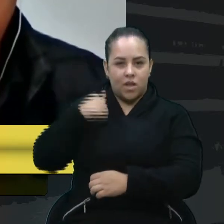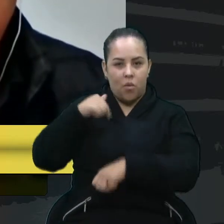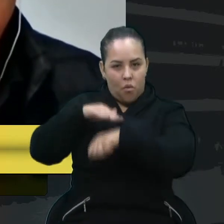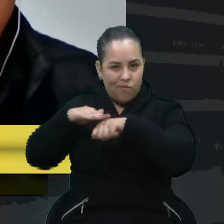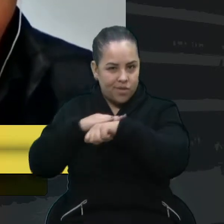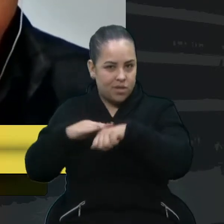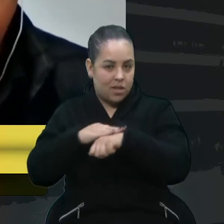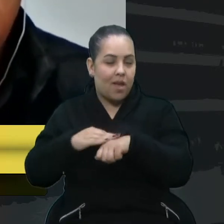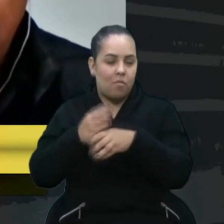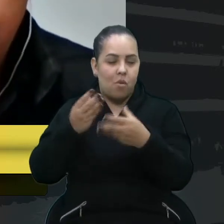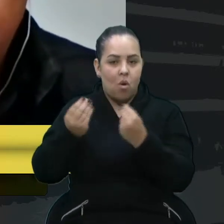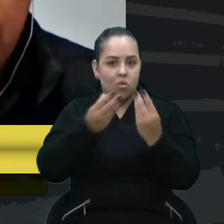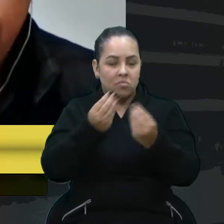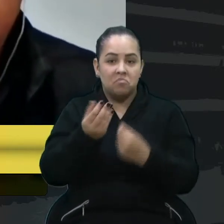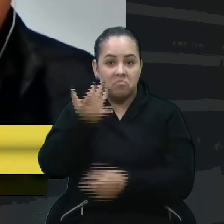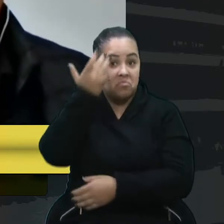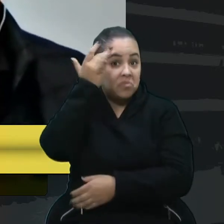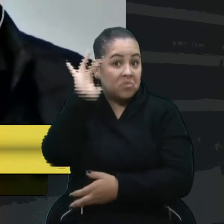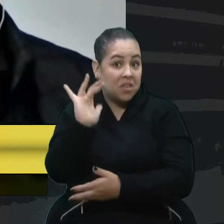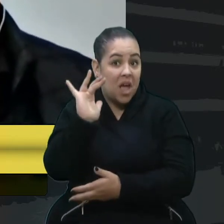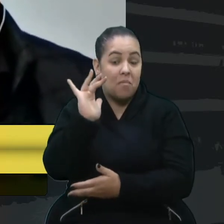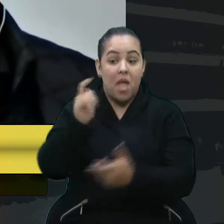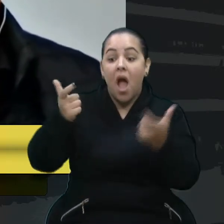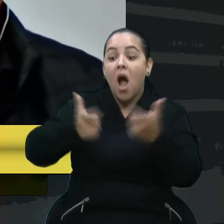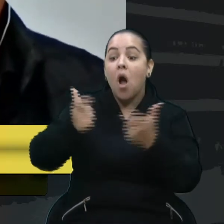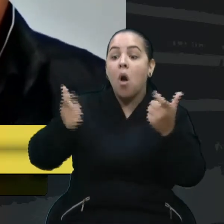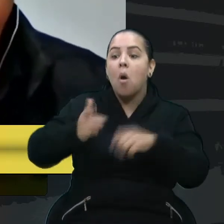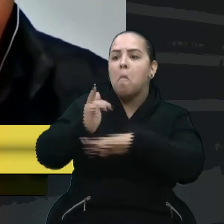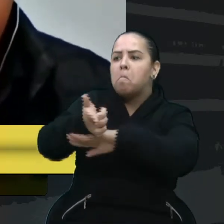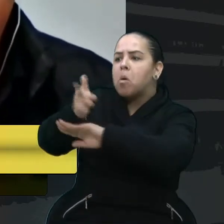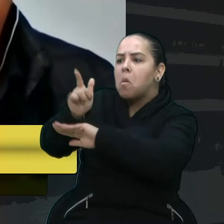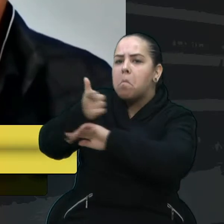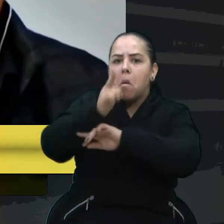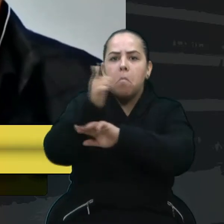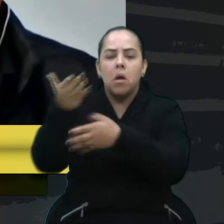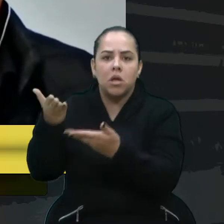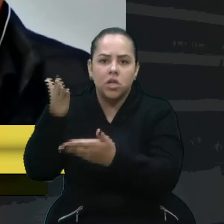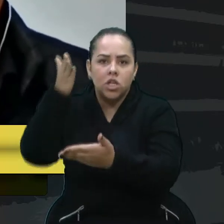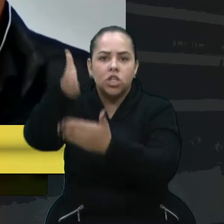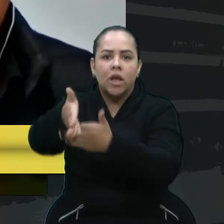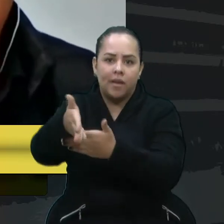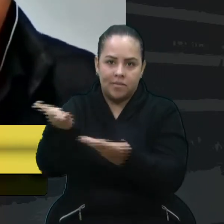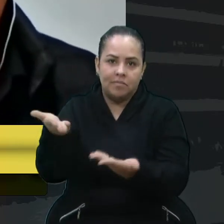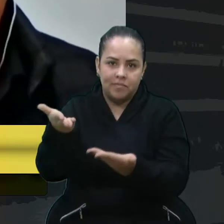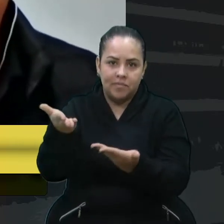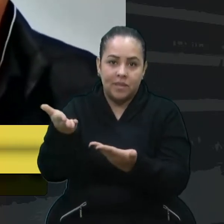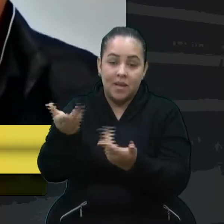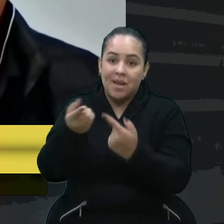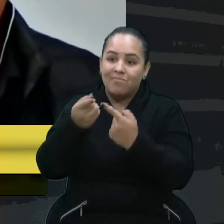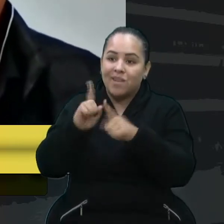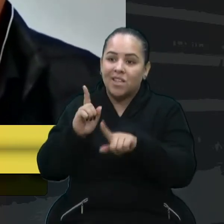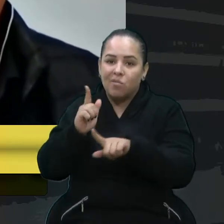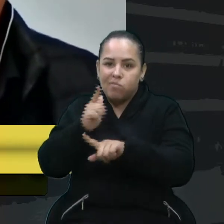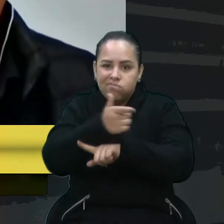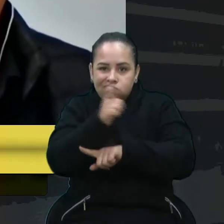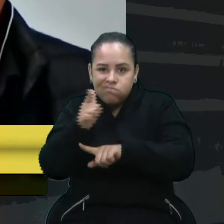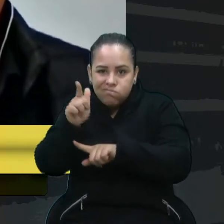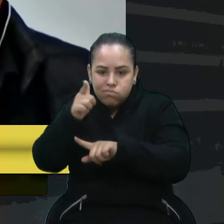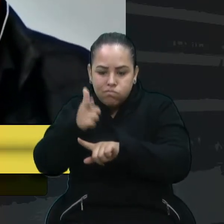segurança, e não se sabe mais para que lado ela vai. E, infelizmente, ela foi aonde não devia ter ido.